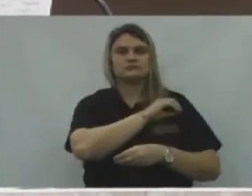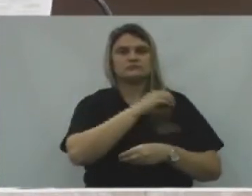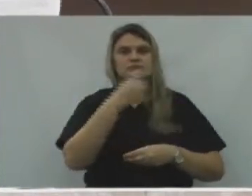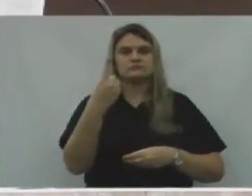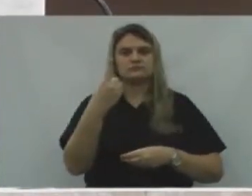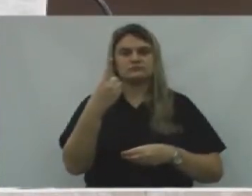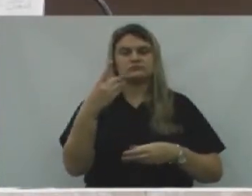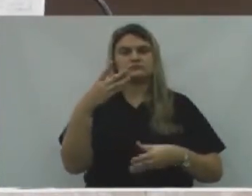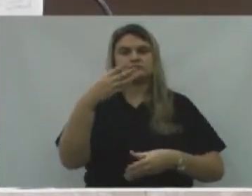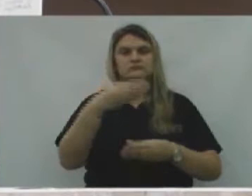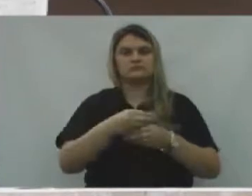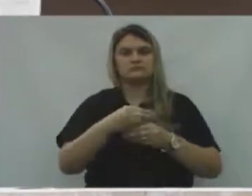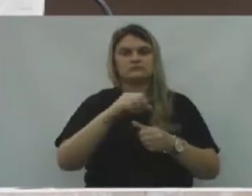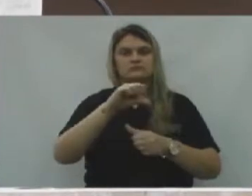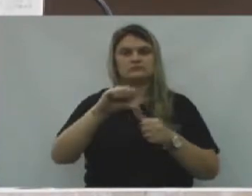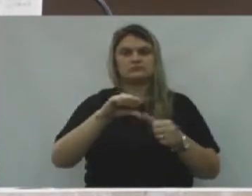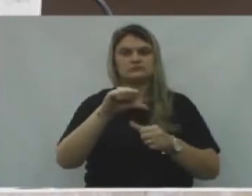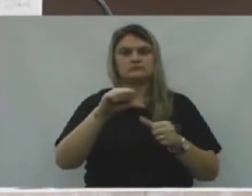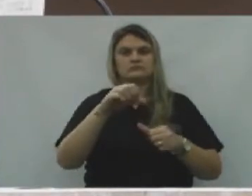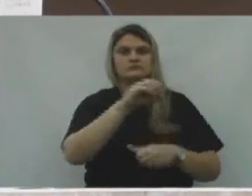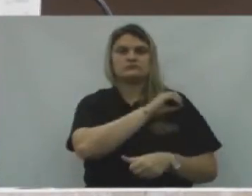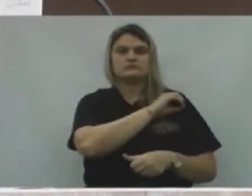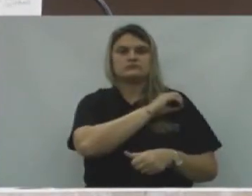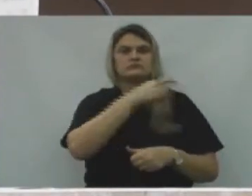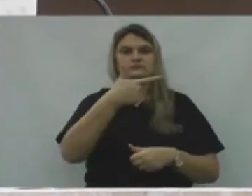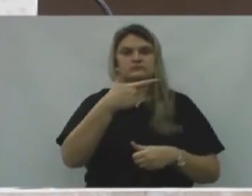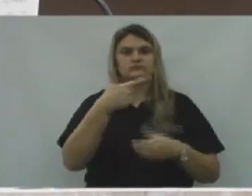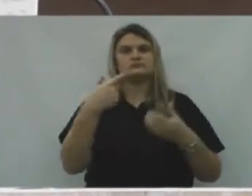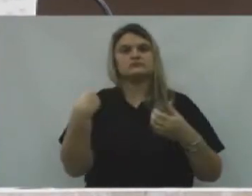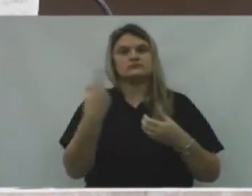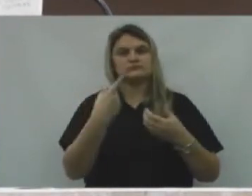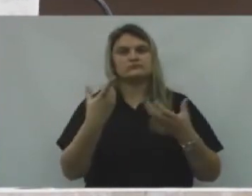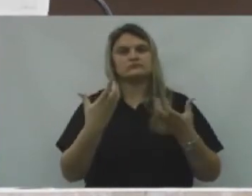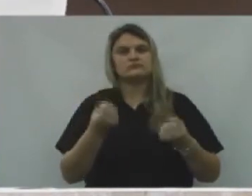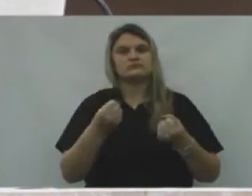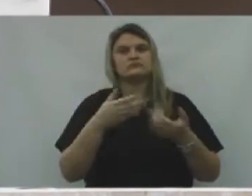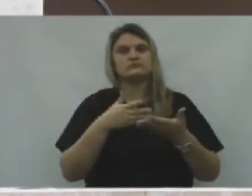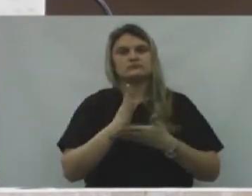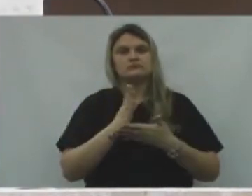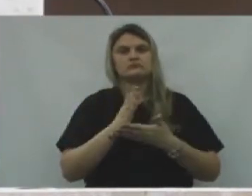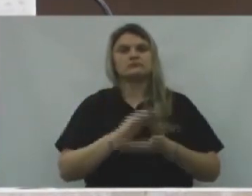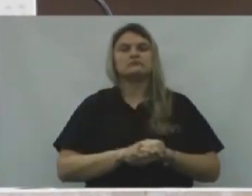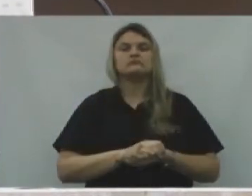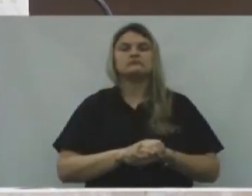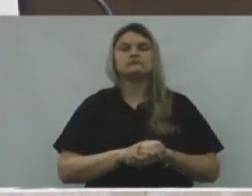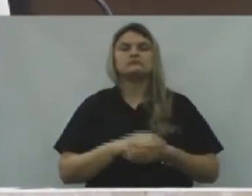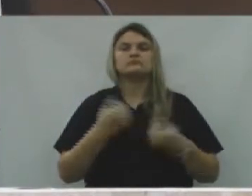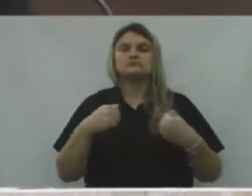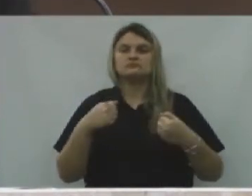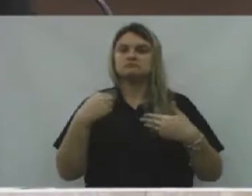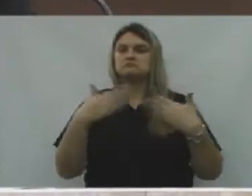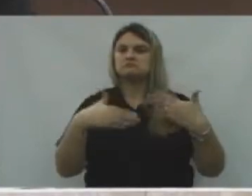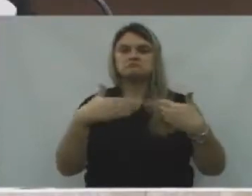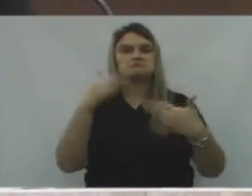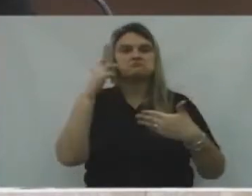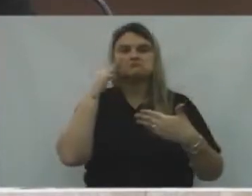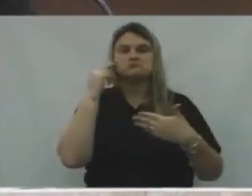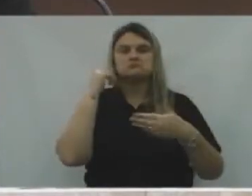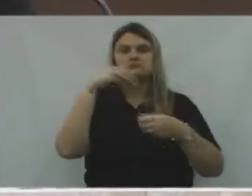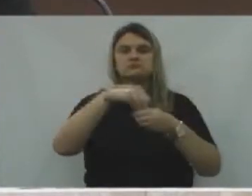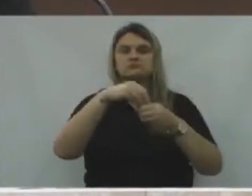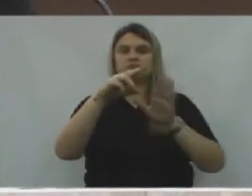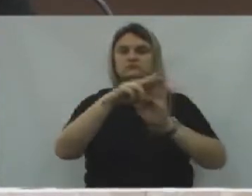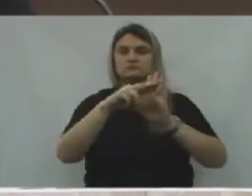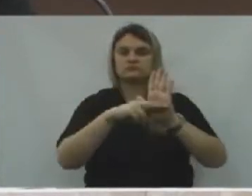E com a emenda modificativa de número 2, Oferecemos parecer favorável ao projeto em questão. Devendo seguir os trâmites do